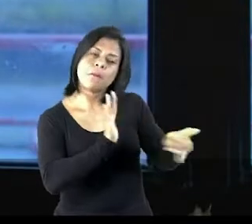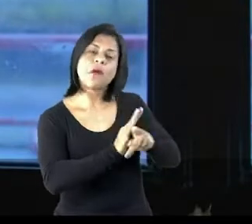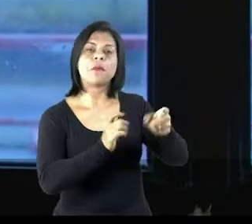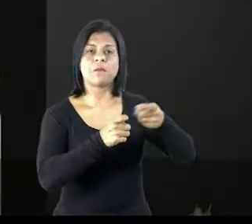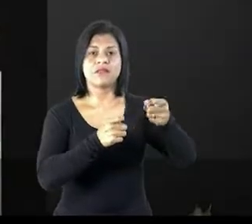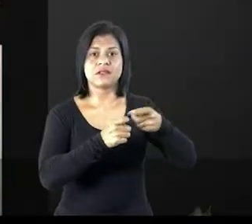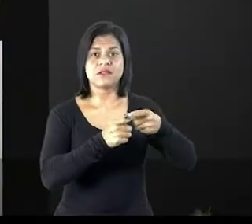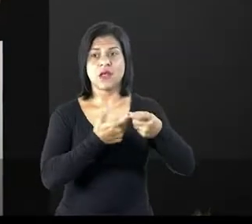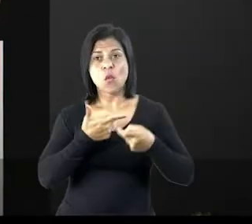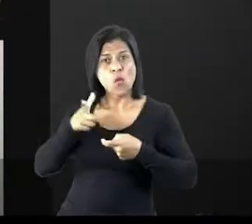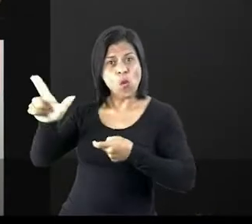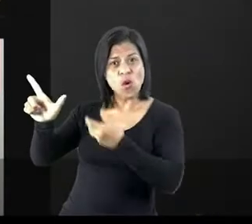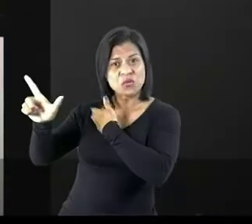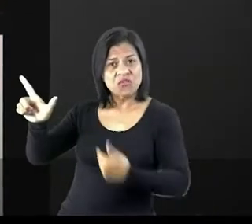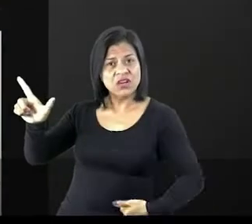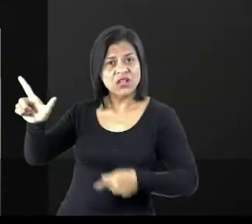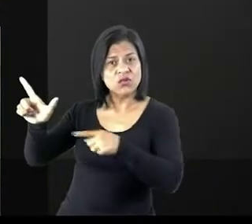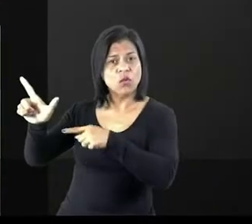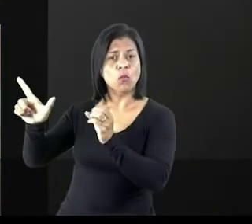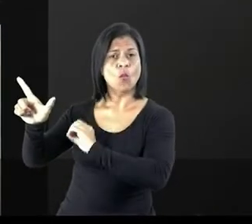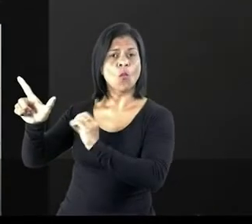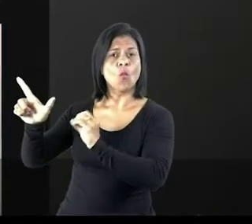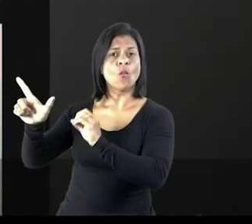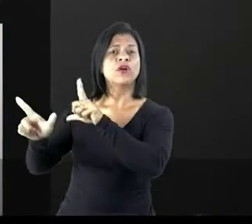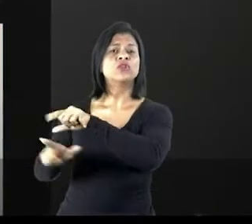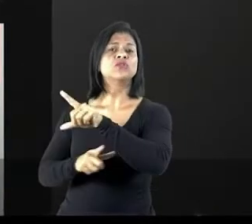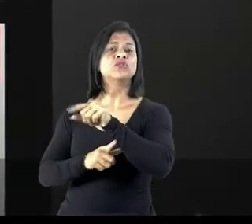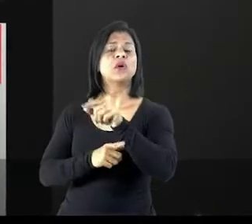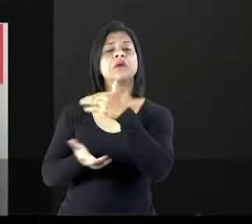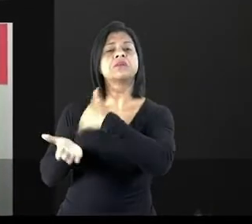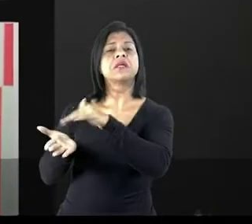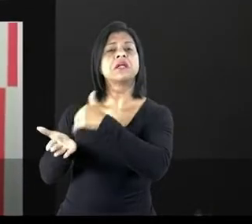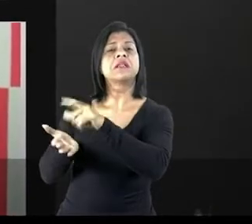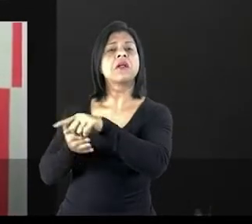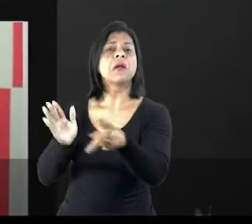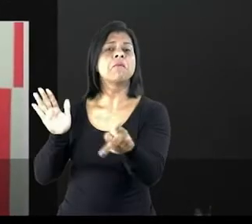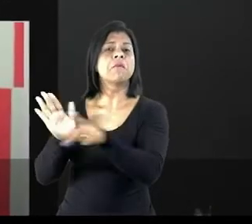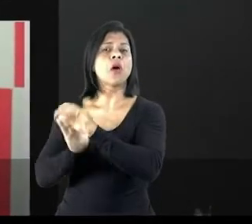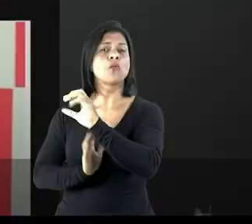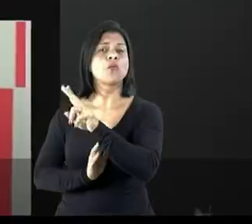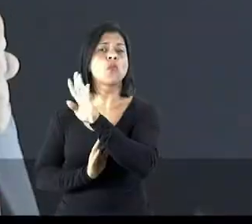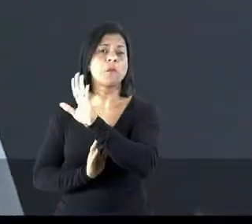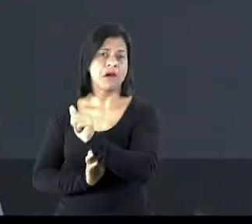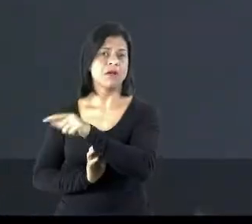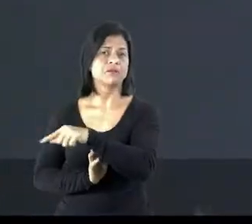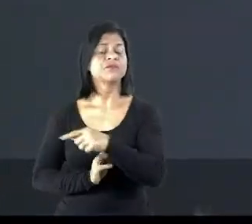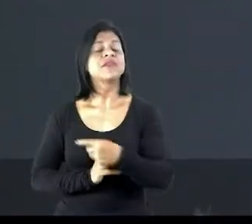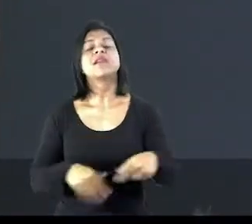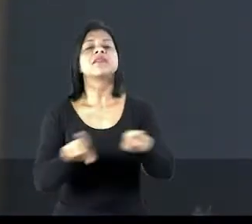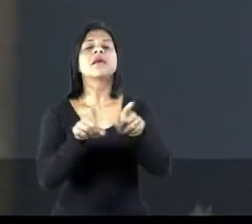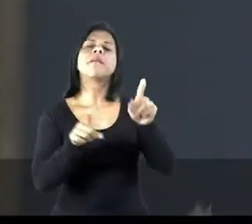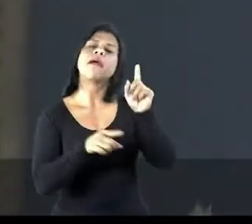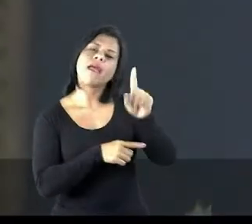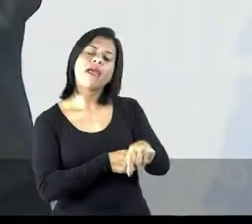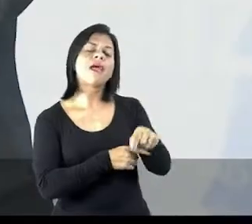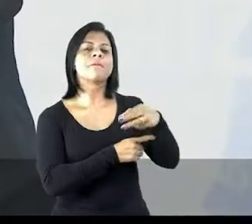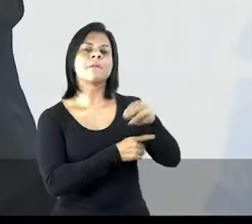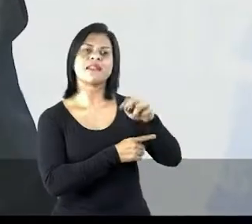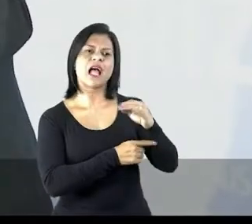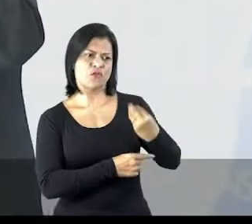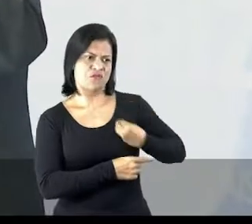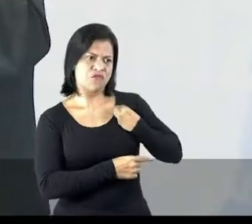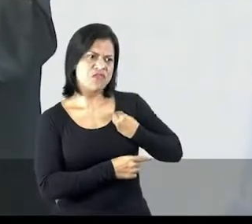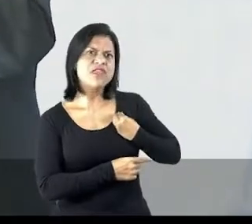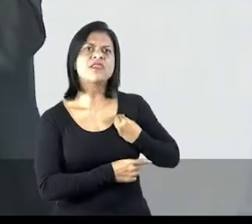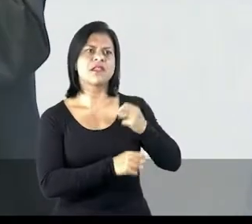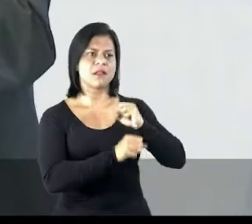Misericórdia. O outro candidato escolheu um secretário de saúde que estudou em Cuba. Maná foi a favor da vida na